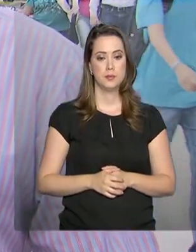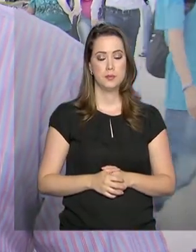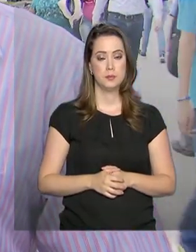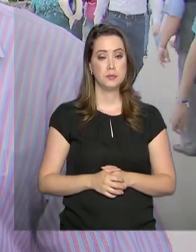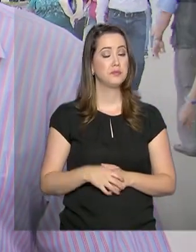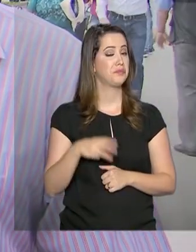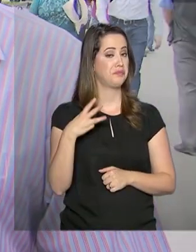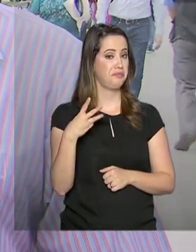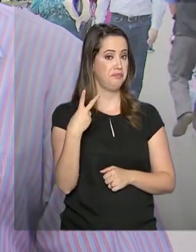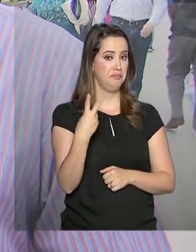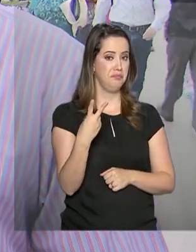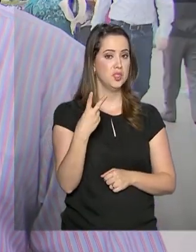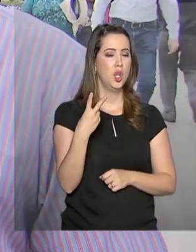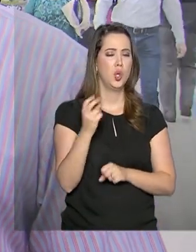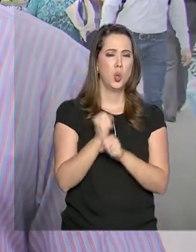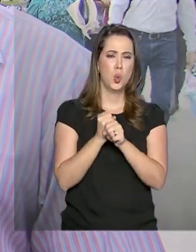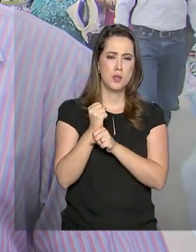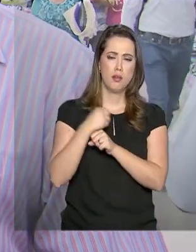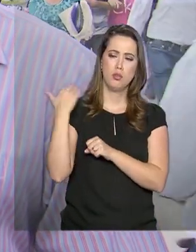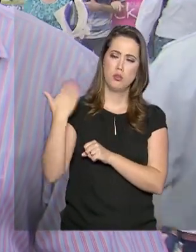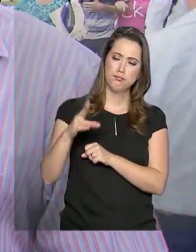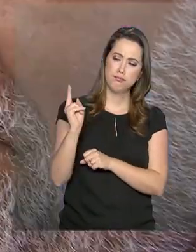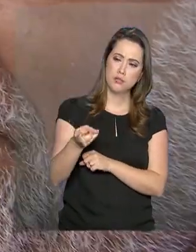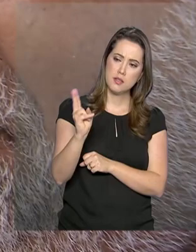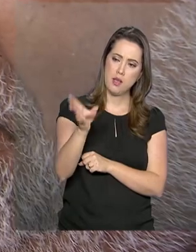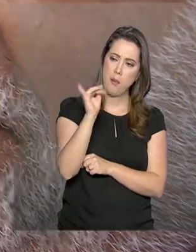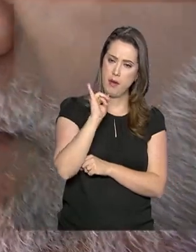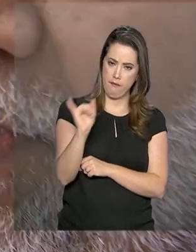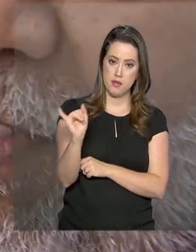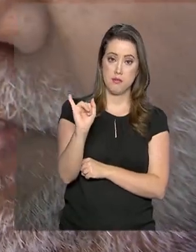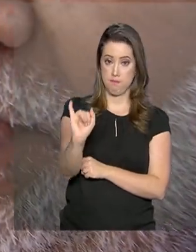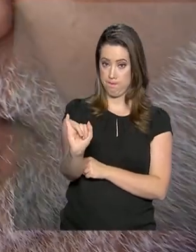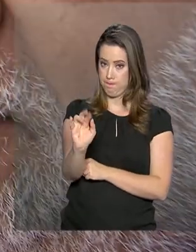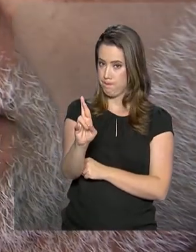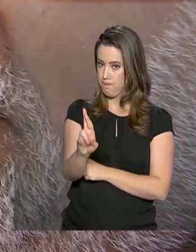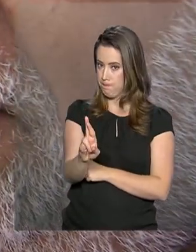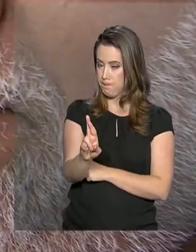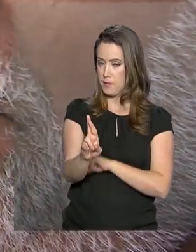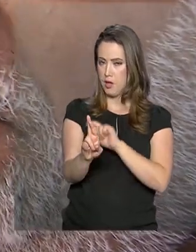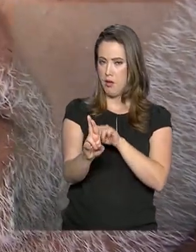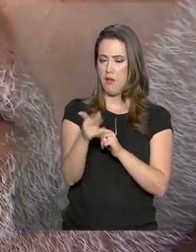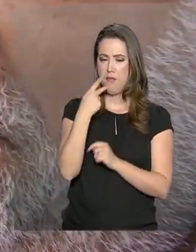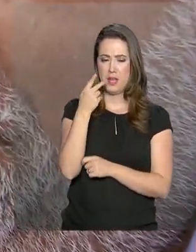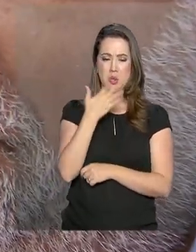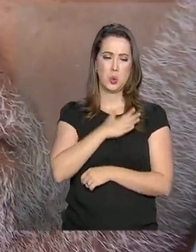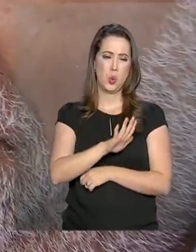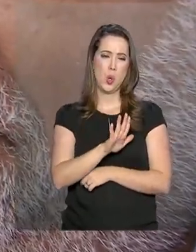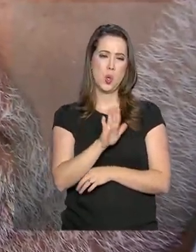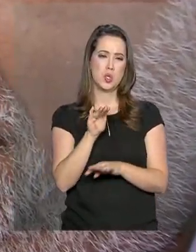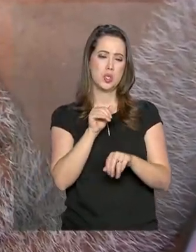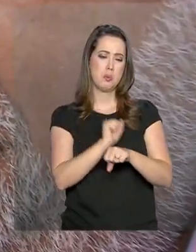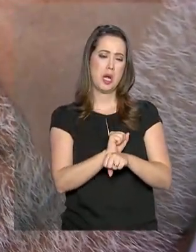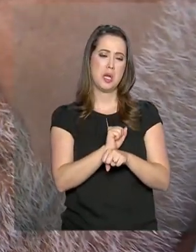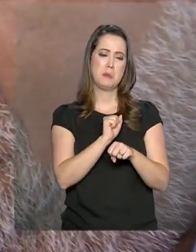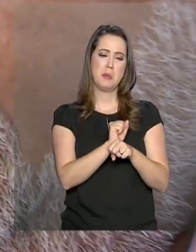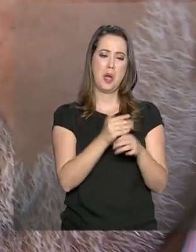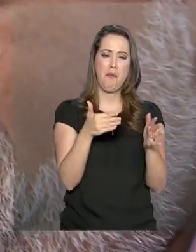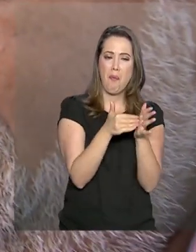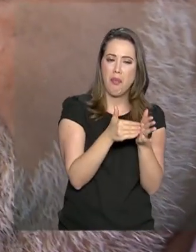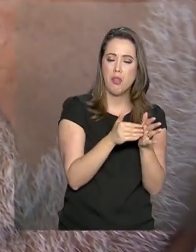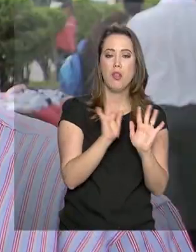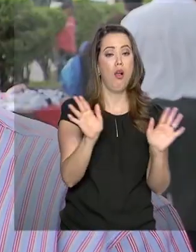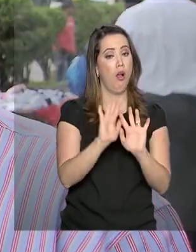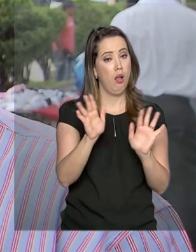Há 32 anos, Eduarda acerta as contas com o Leão. Ele conta que não gosta de deixar para a última hora e já está com tudo